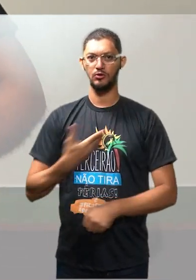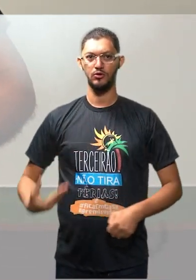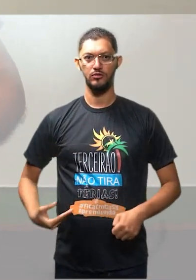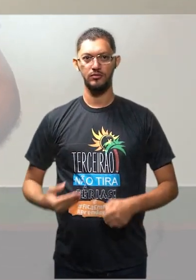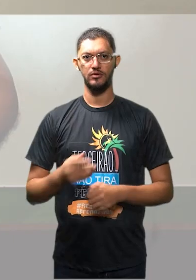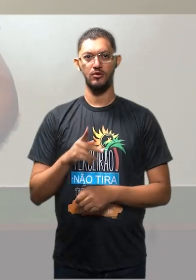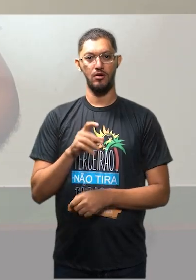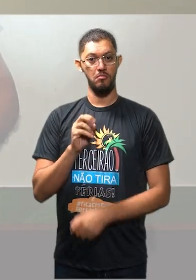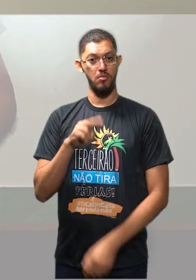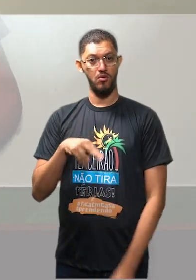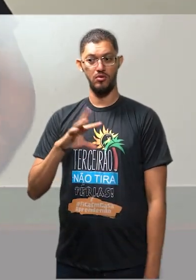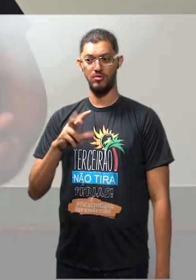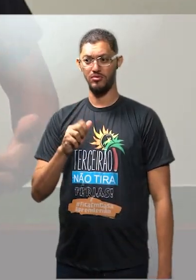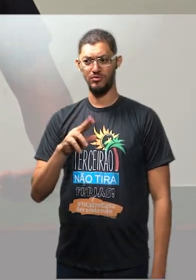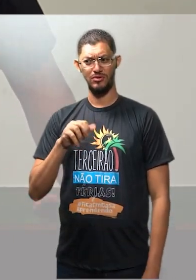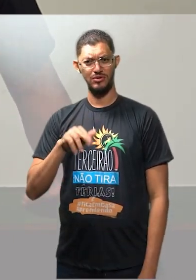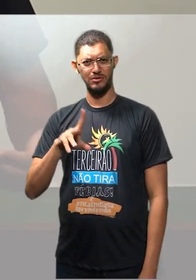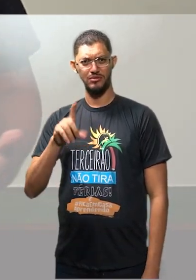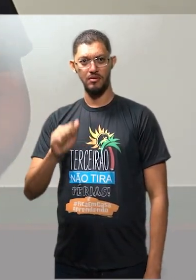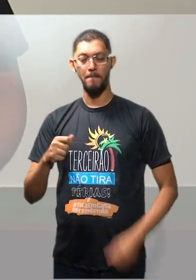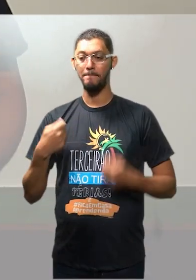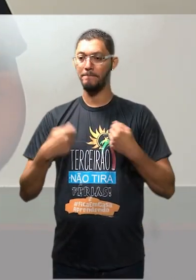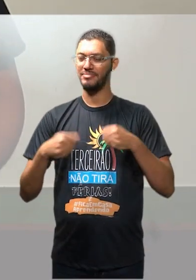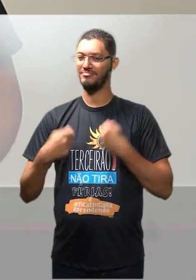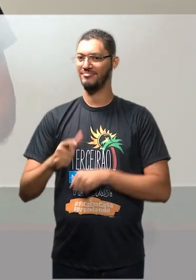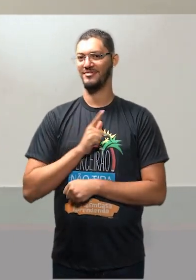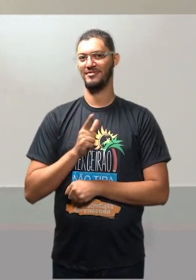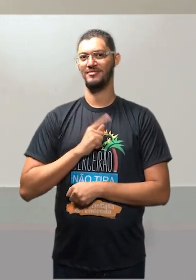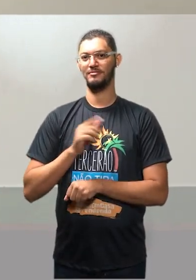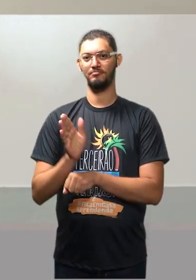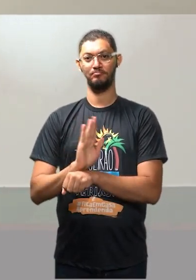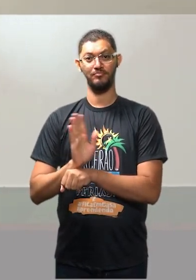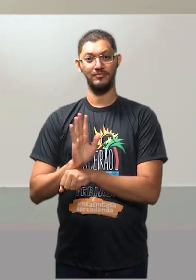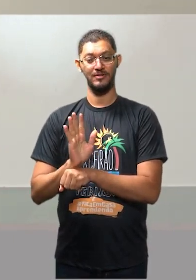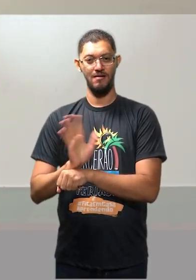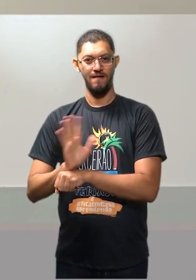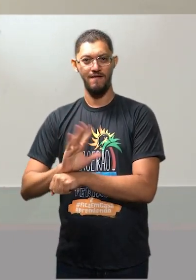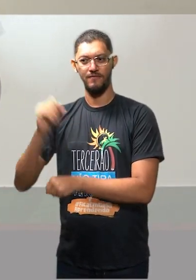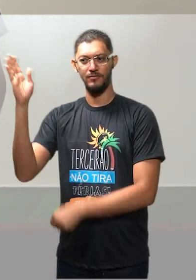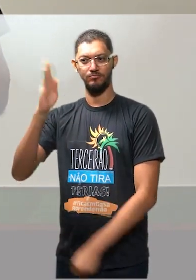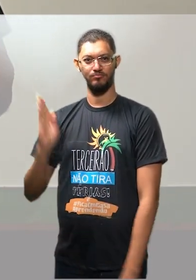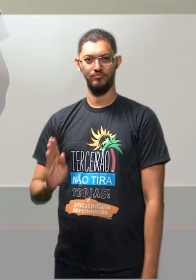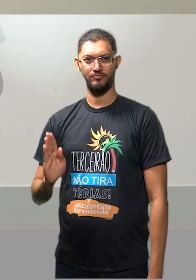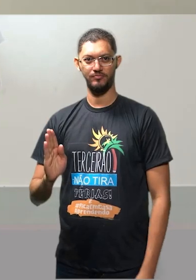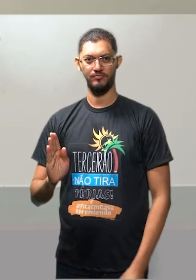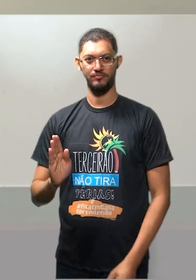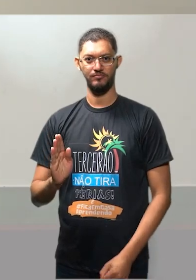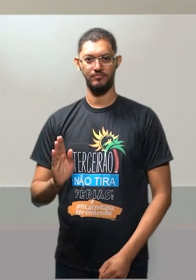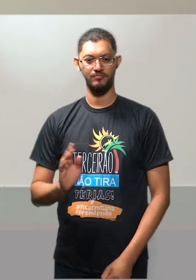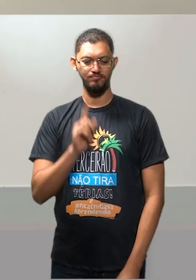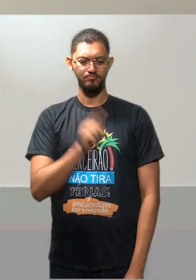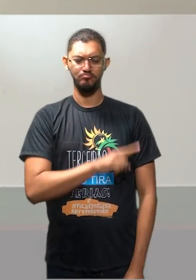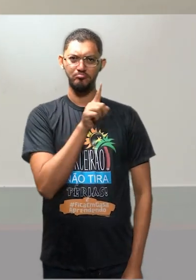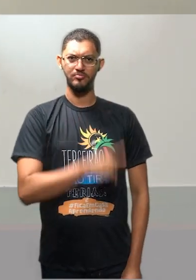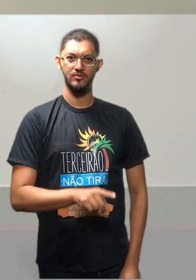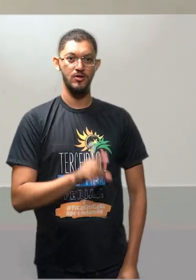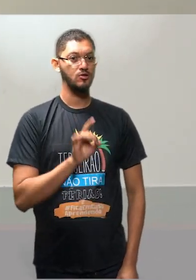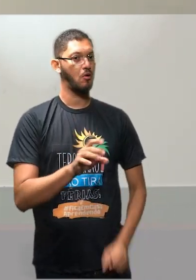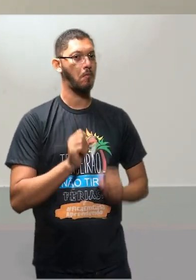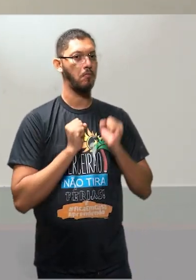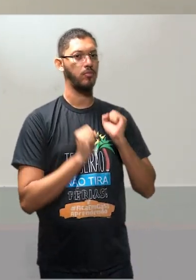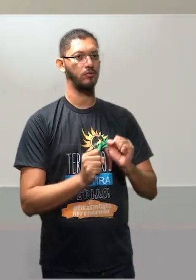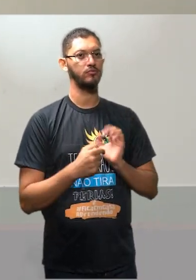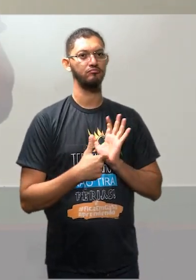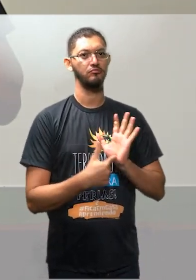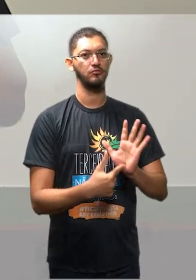porno-chanchada cresce, porque tinha que ter filme brasileiro. E uma das coisas é que a censura afirmava, só poderia